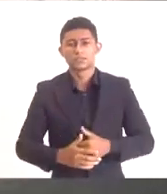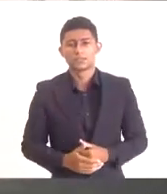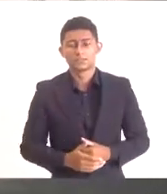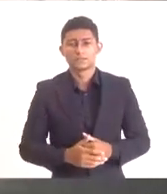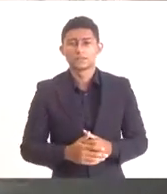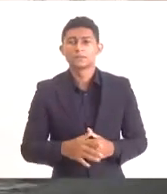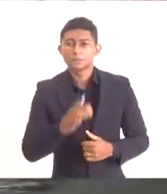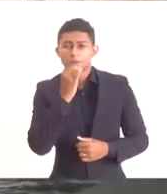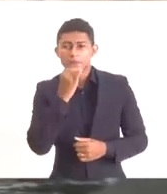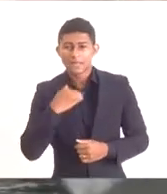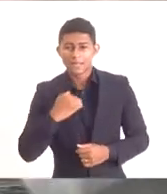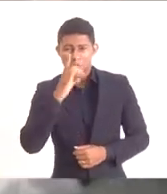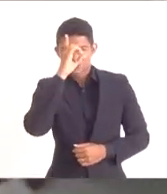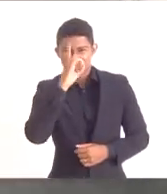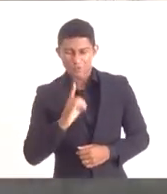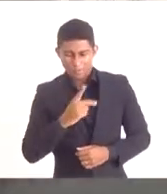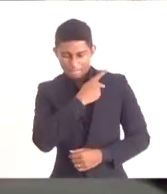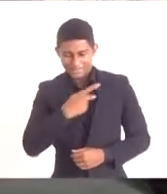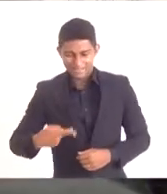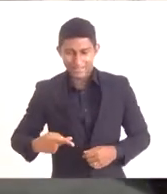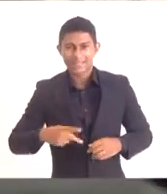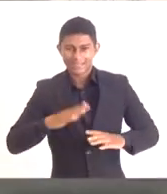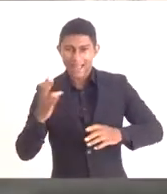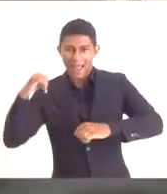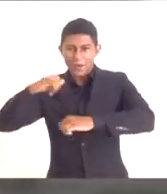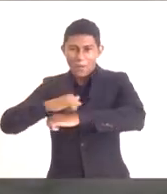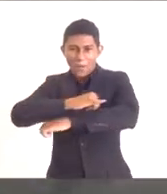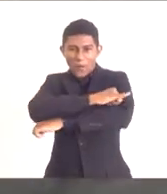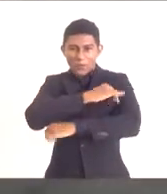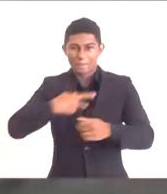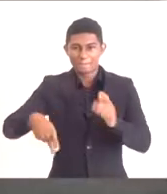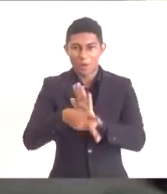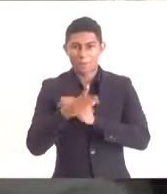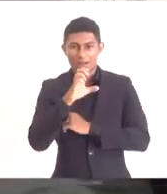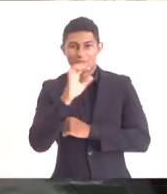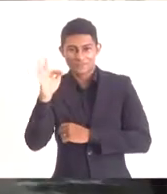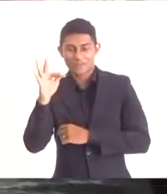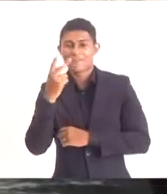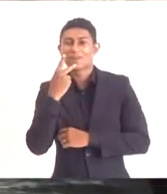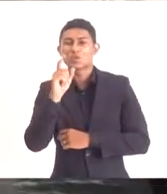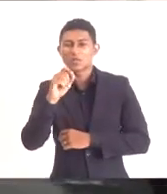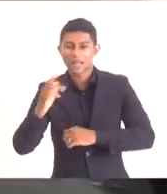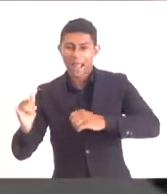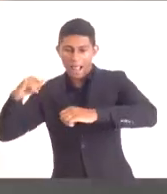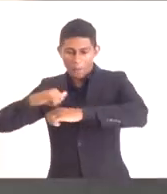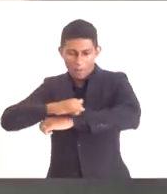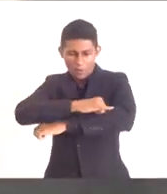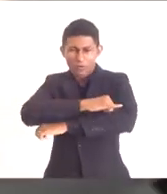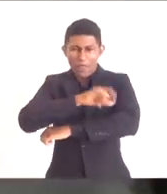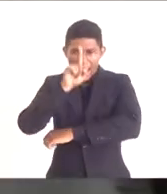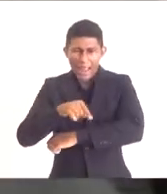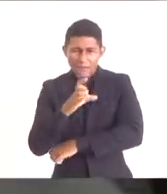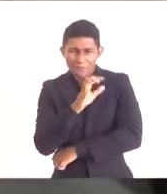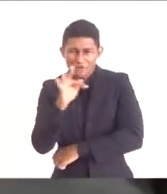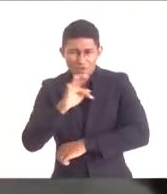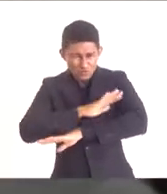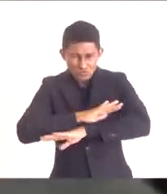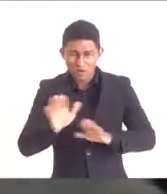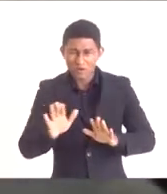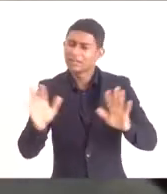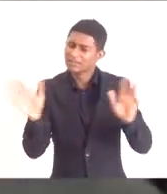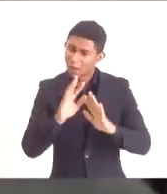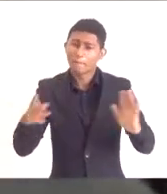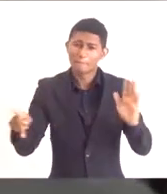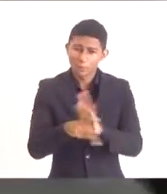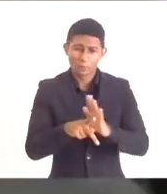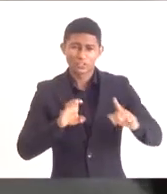Como diretor-presidente do aeroporto de Cabo Frio, primeiro eu digo que o aeroporto de Cabo Frio não é de Cabo Frio. Ele é um ativo do estado do Rio